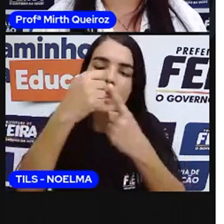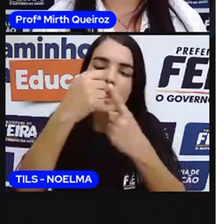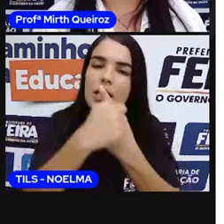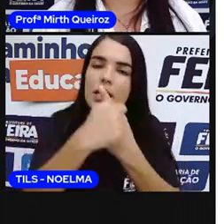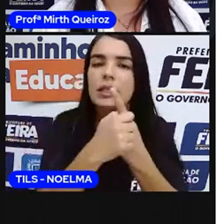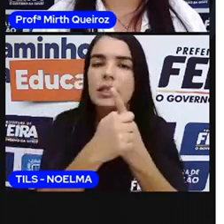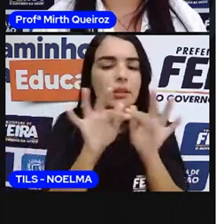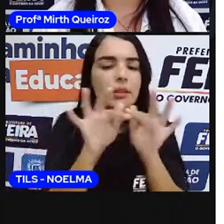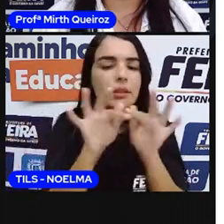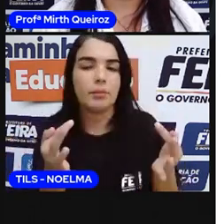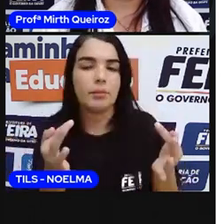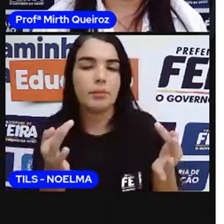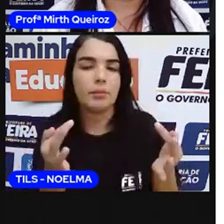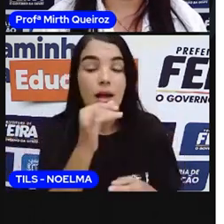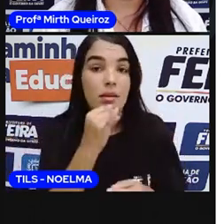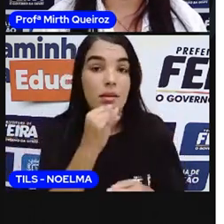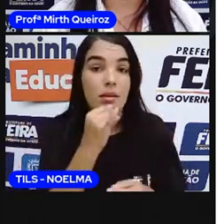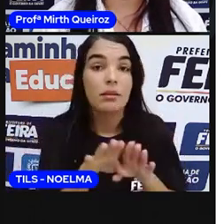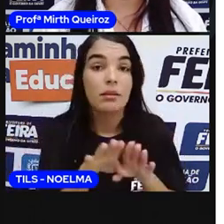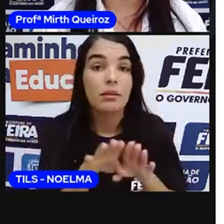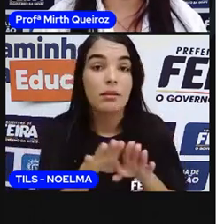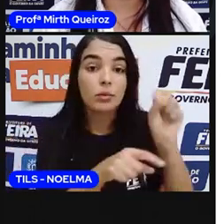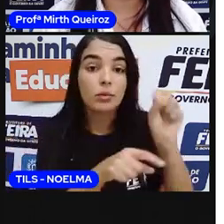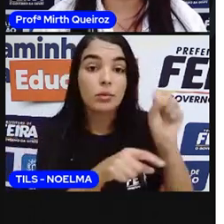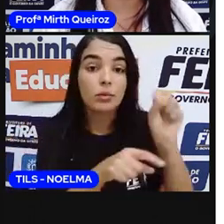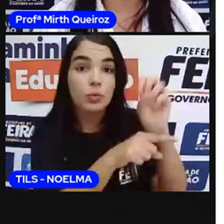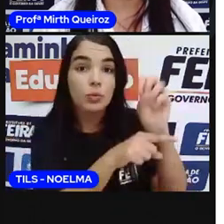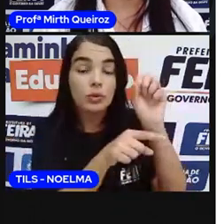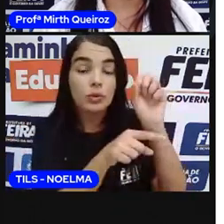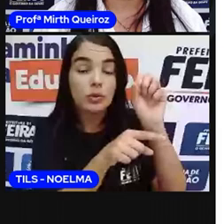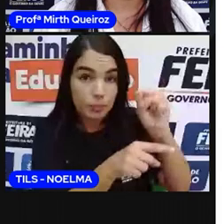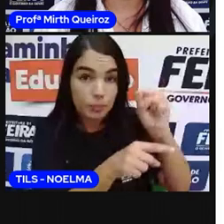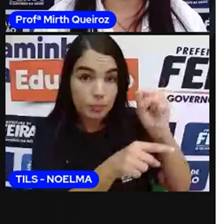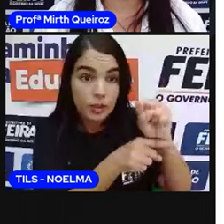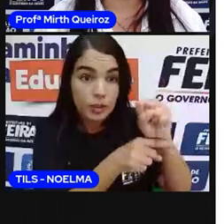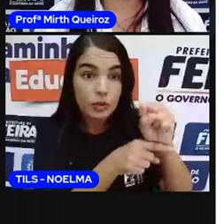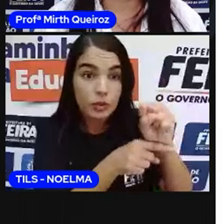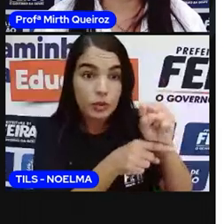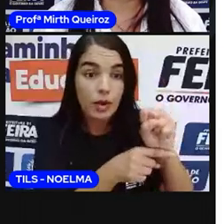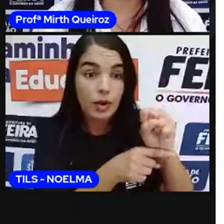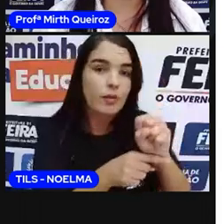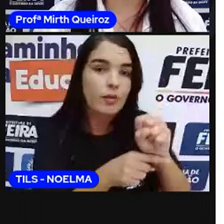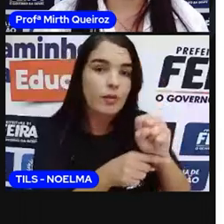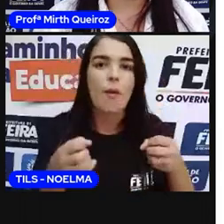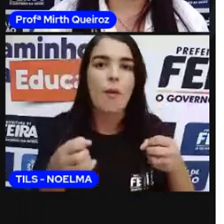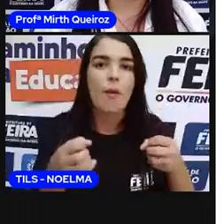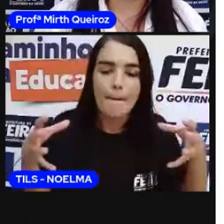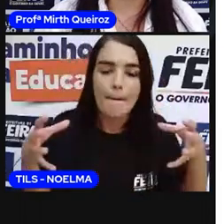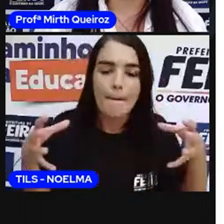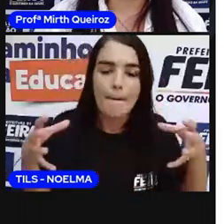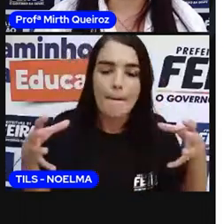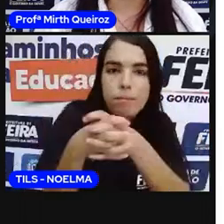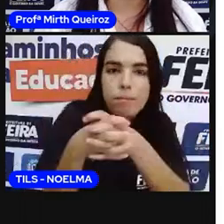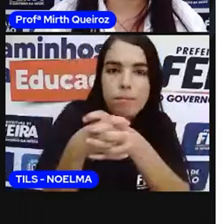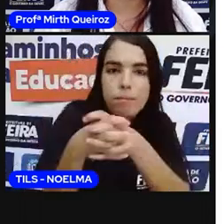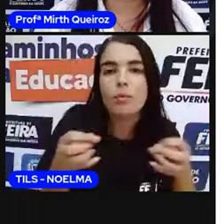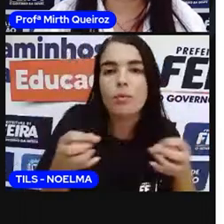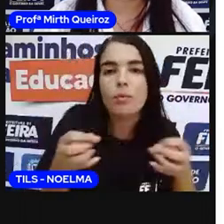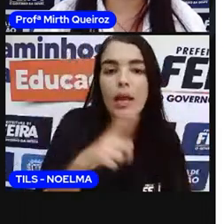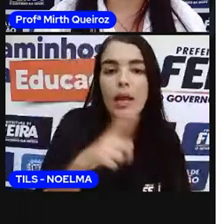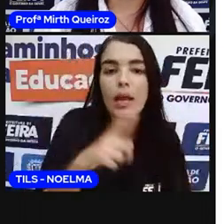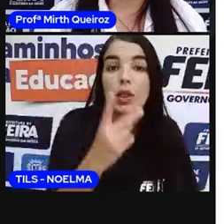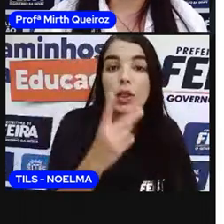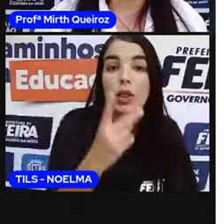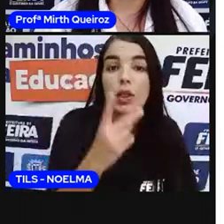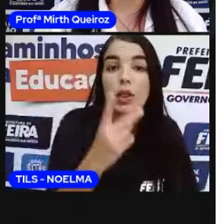E substantivo composto, formado por duas ou mais palavras. Couve, couve,